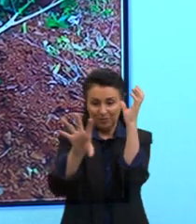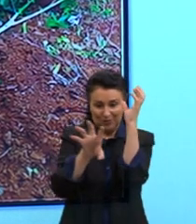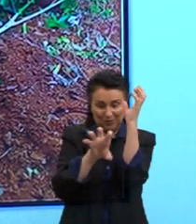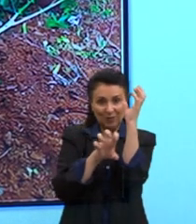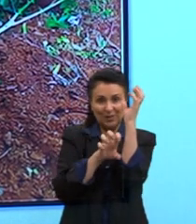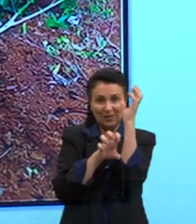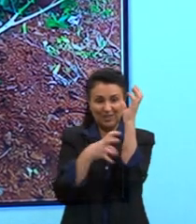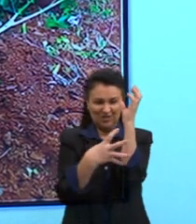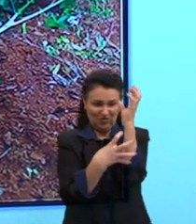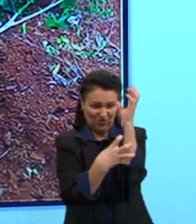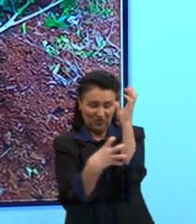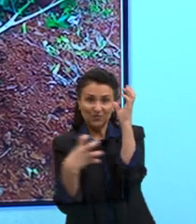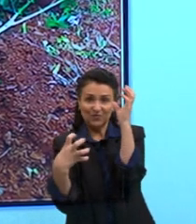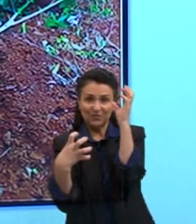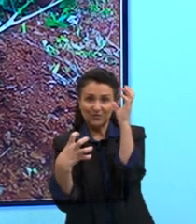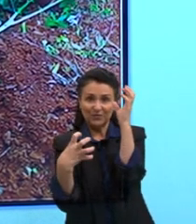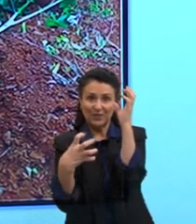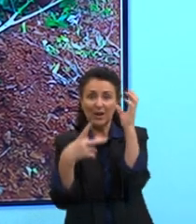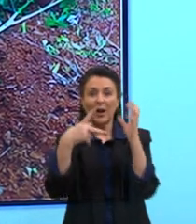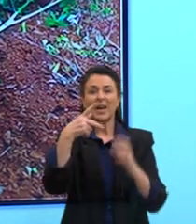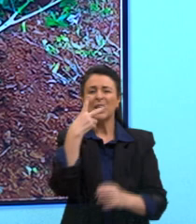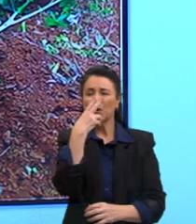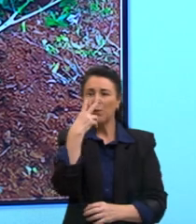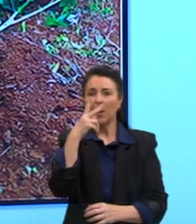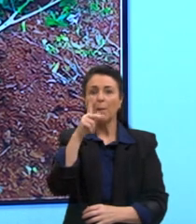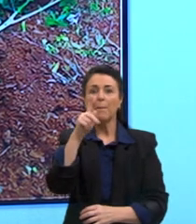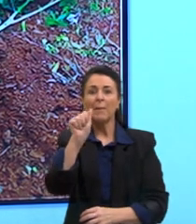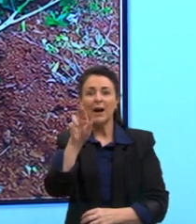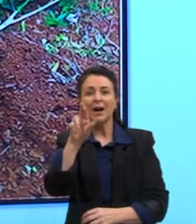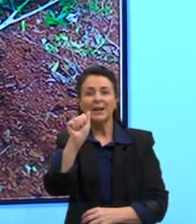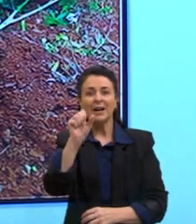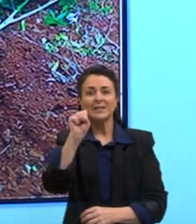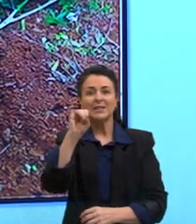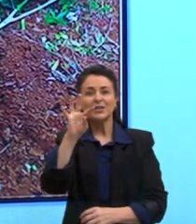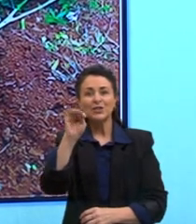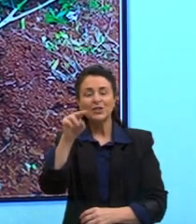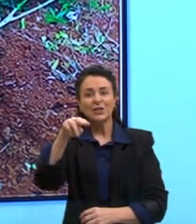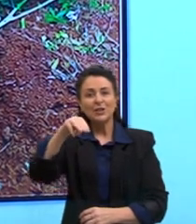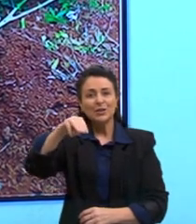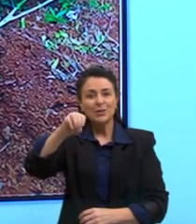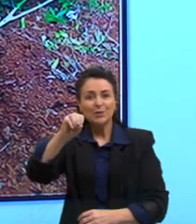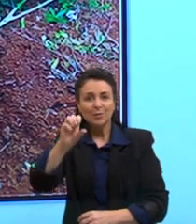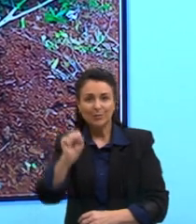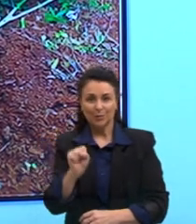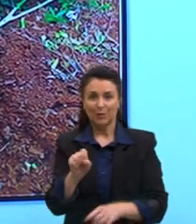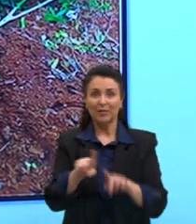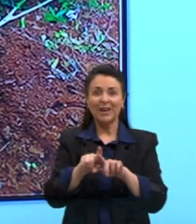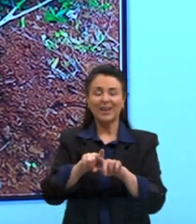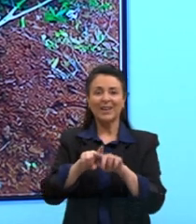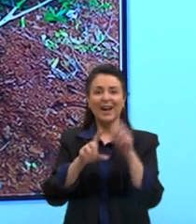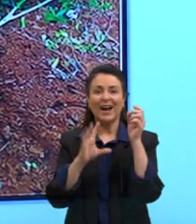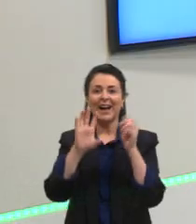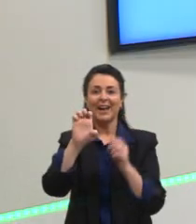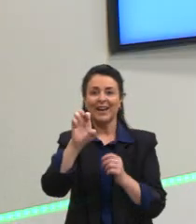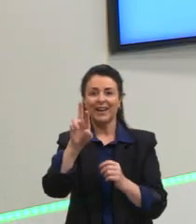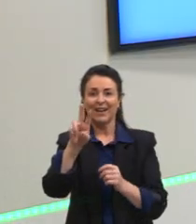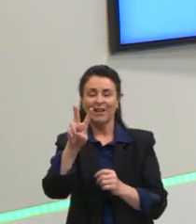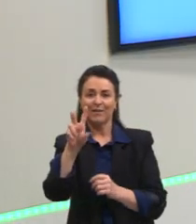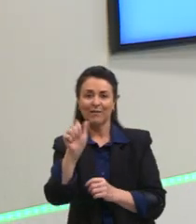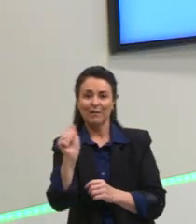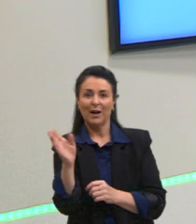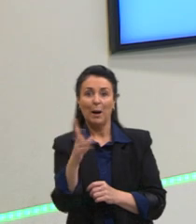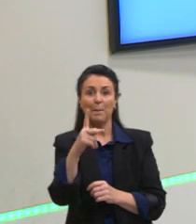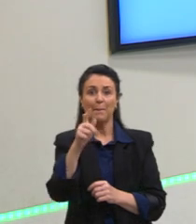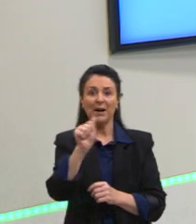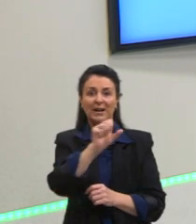um parasitismo, né? Um exemplo, então, a erva passarinho e cipó chumbo. Então, essa planta, ela vai sugar